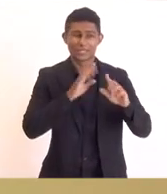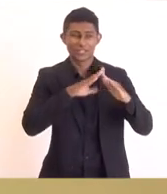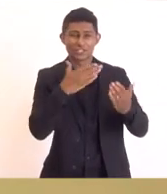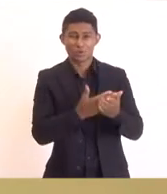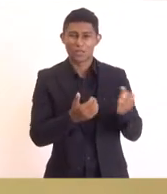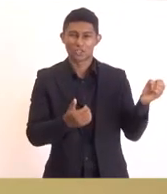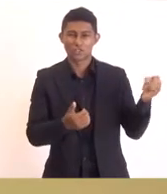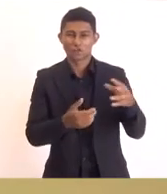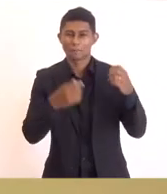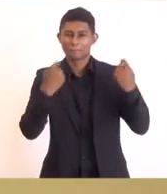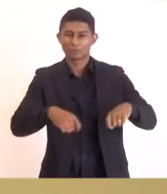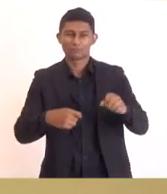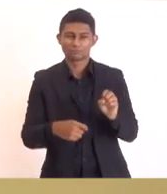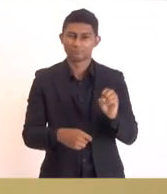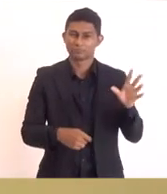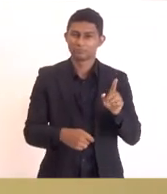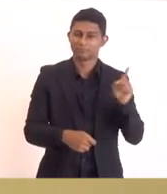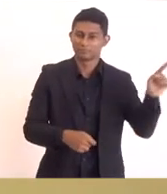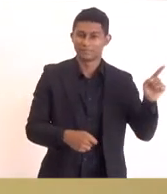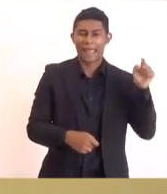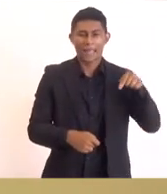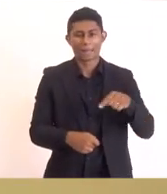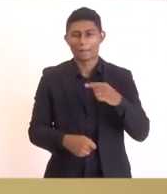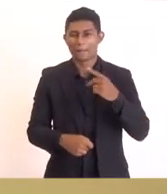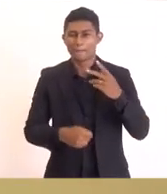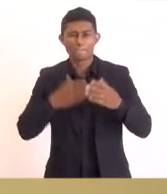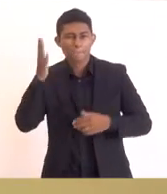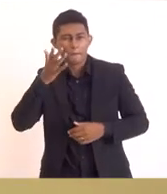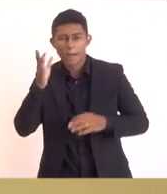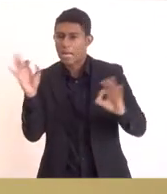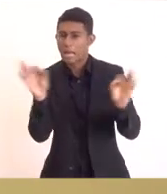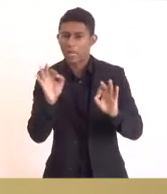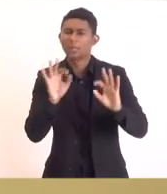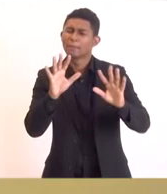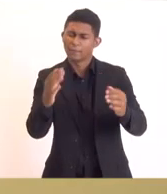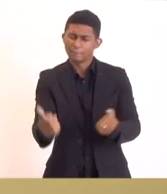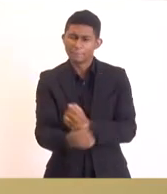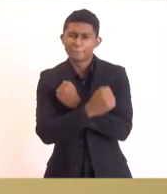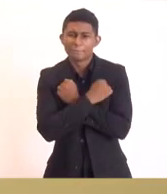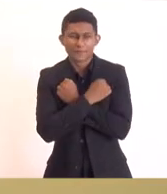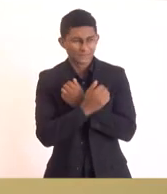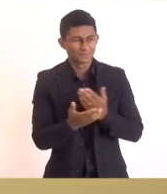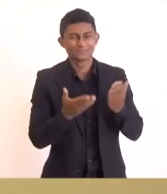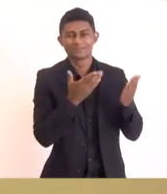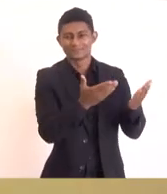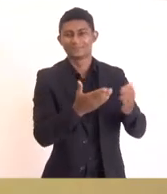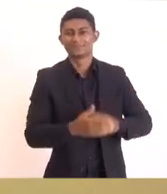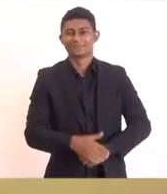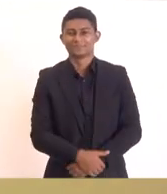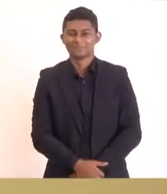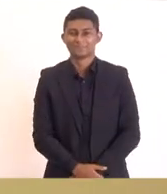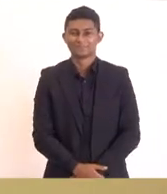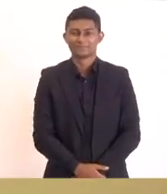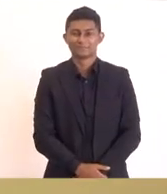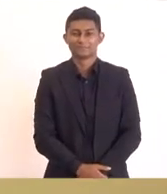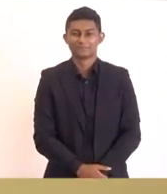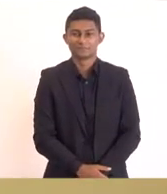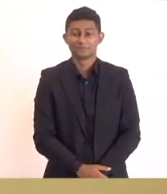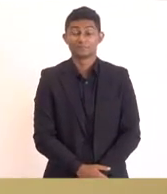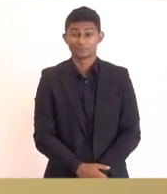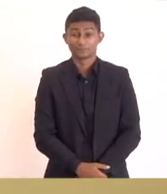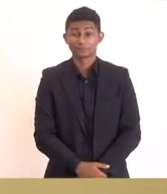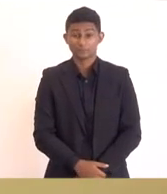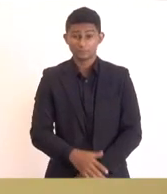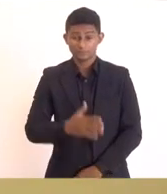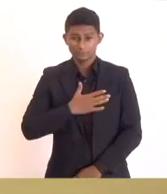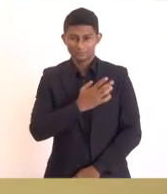ele nos deixou antes e não usou da palavra mas fica aqui um abraço nossos agradecimentos pela presença quero aqui meu nome